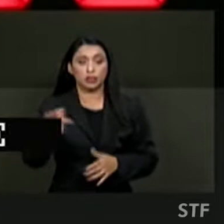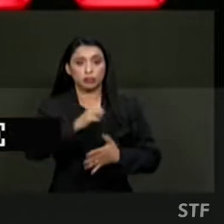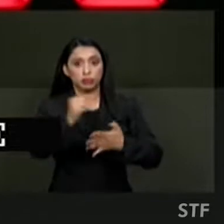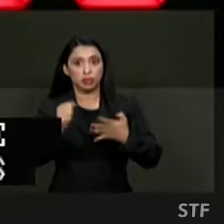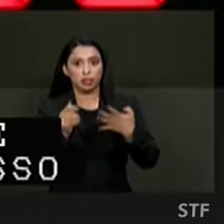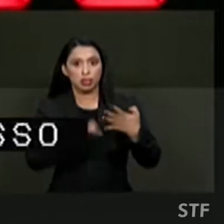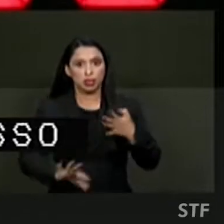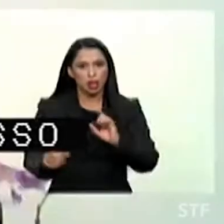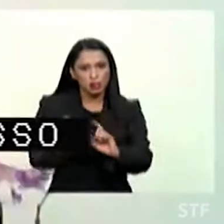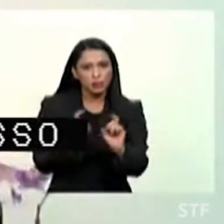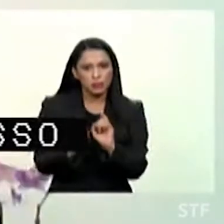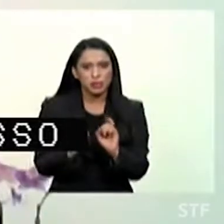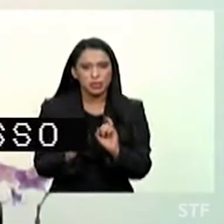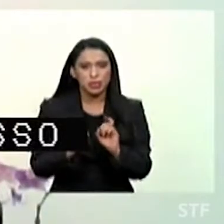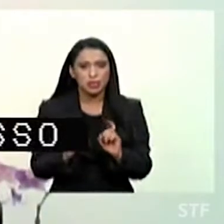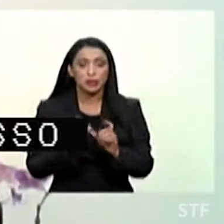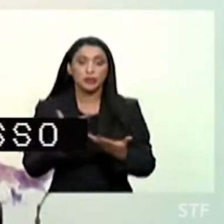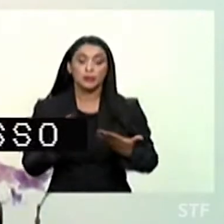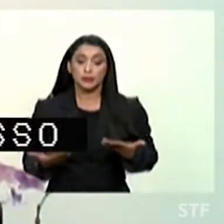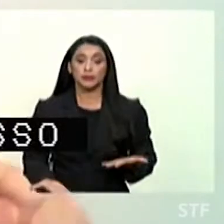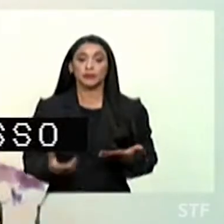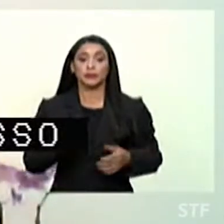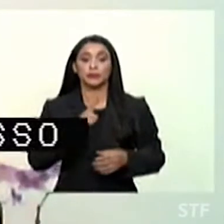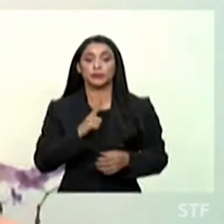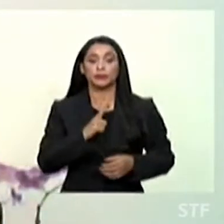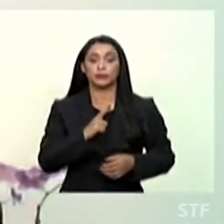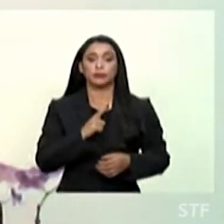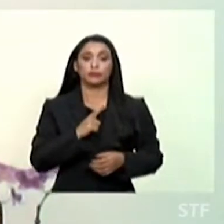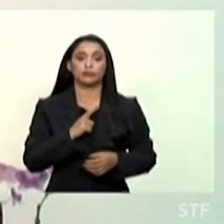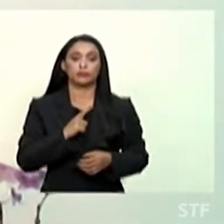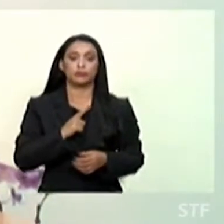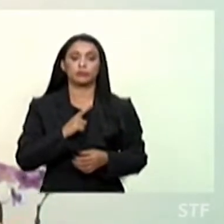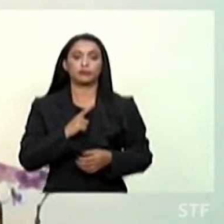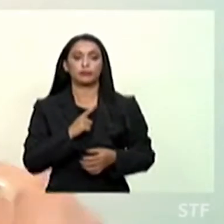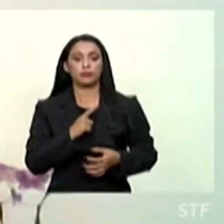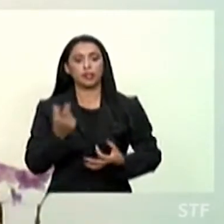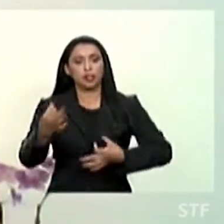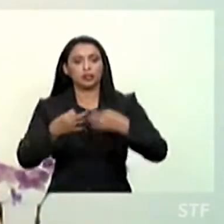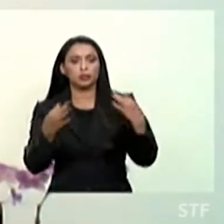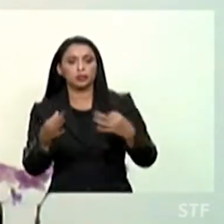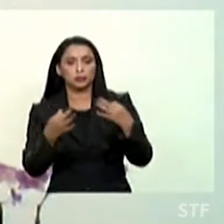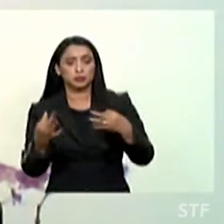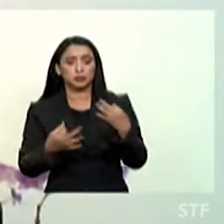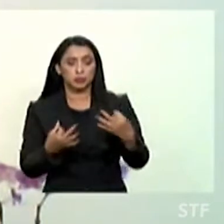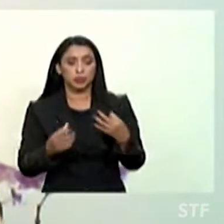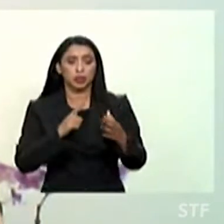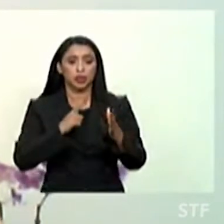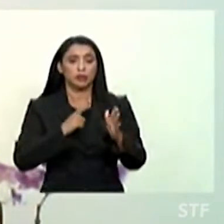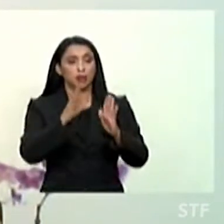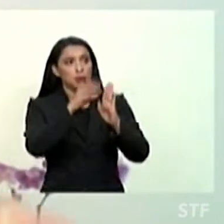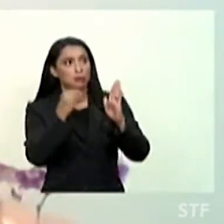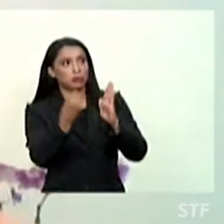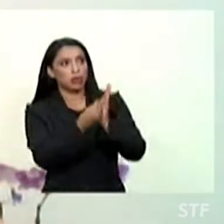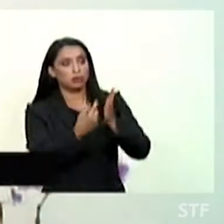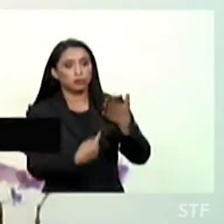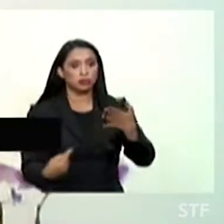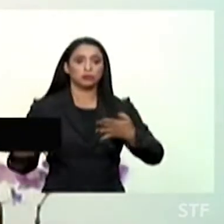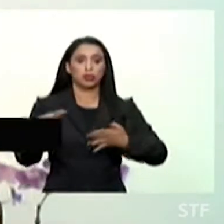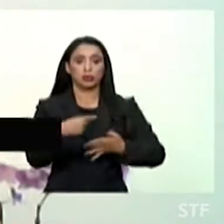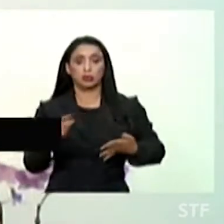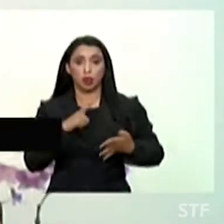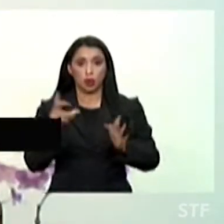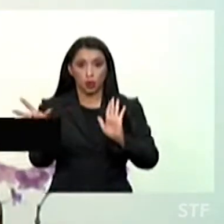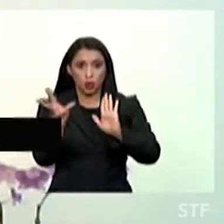administrativa. Nesse sentido, os comentários servem de argumento em ações judiciais ou reclamações, à medida em que seu conteúdo